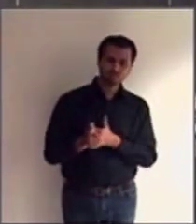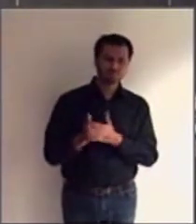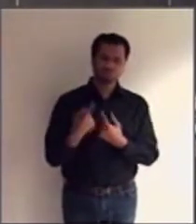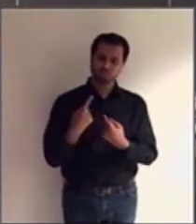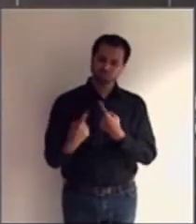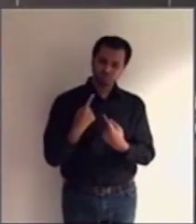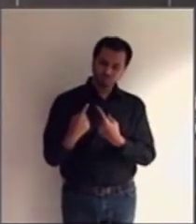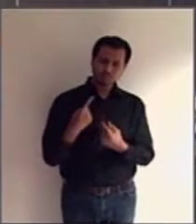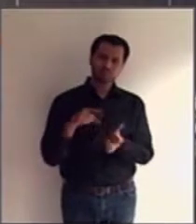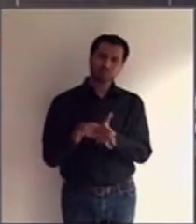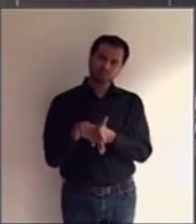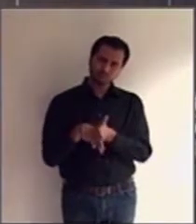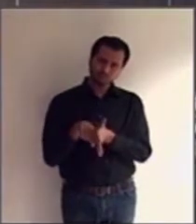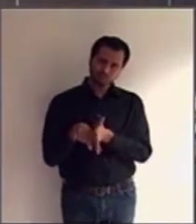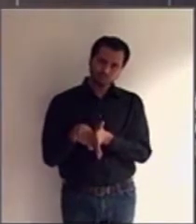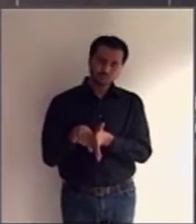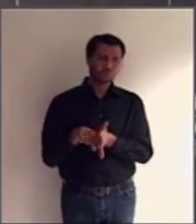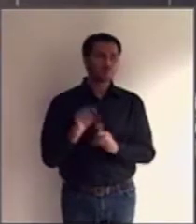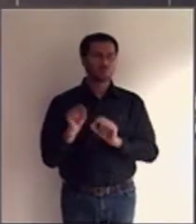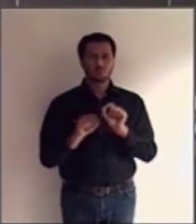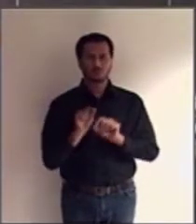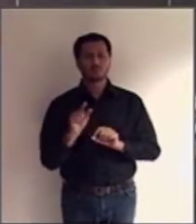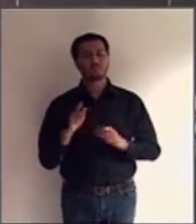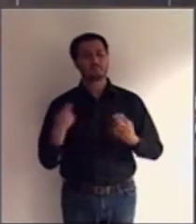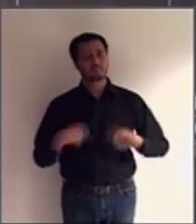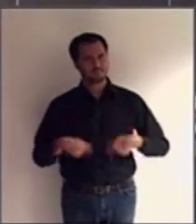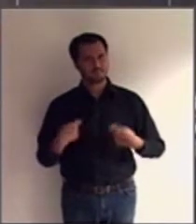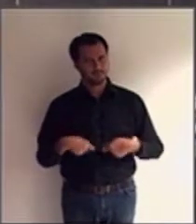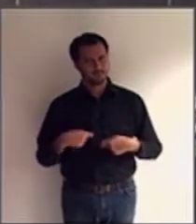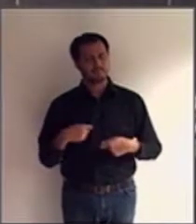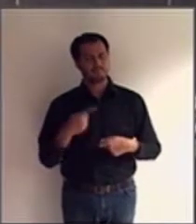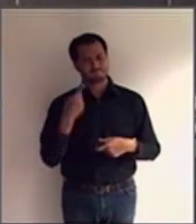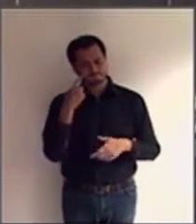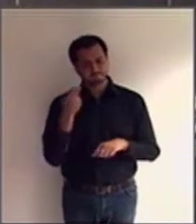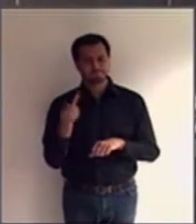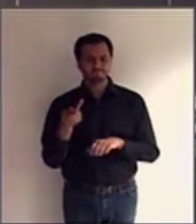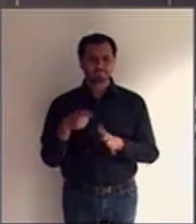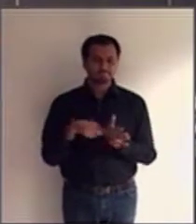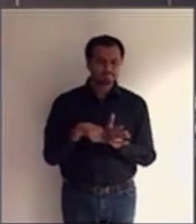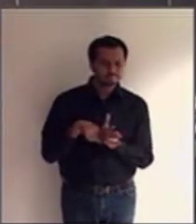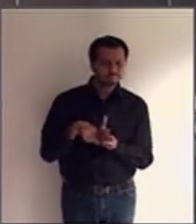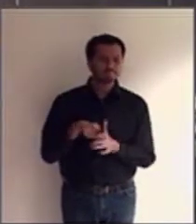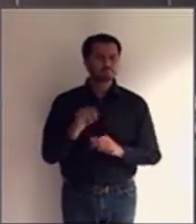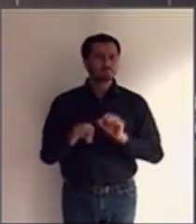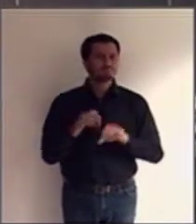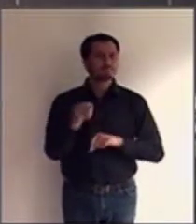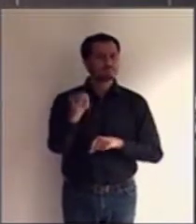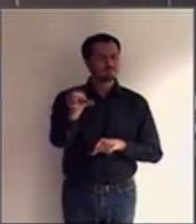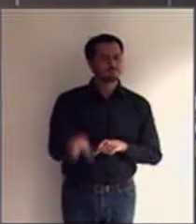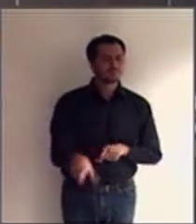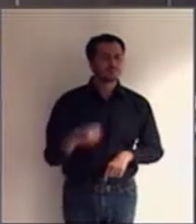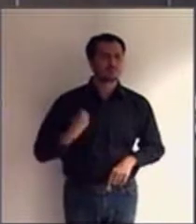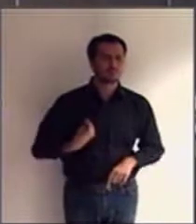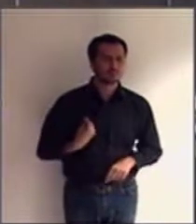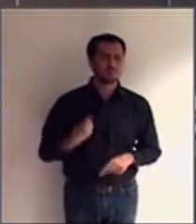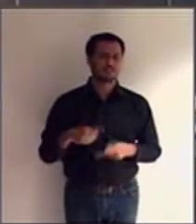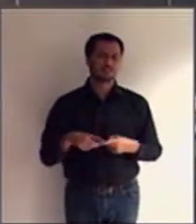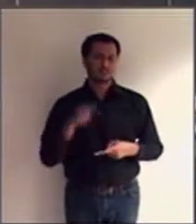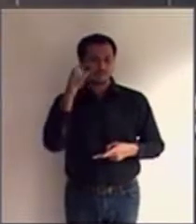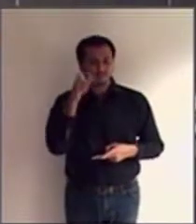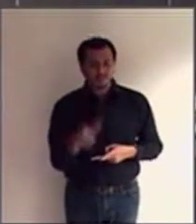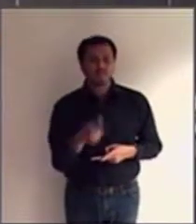interrogatório, ele deve buscar saber da pessoa que está sendo interrogada sobre sua vida, sobre seus